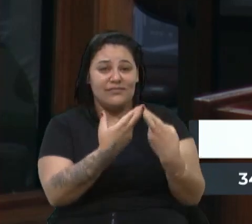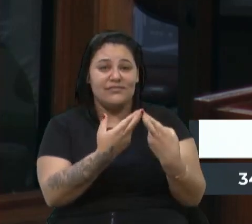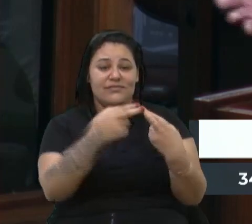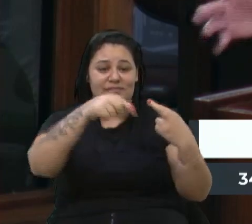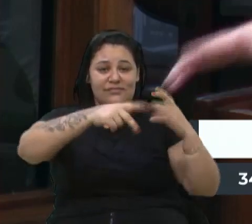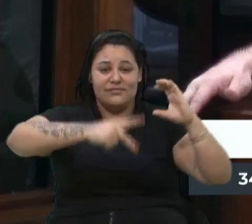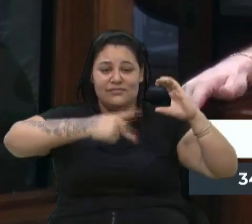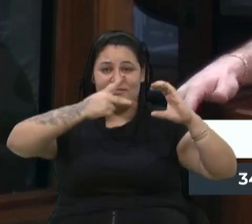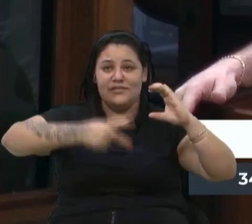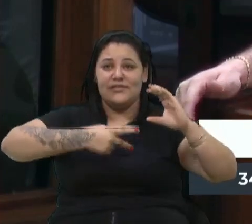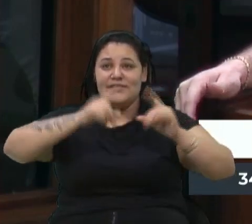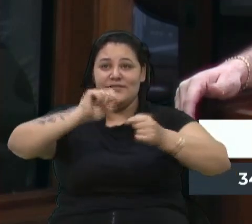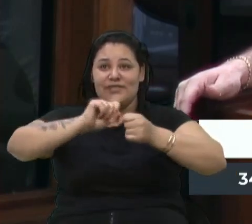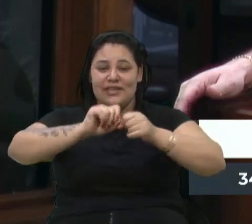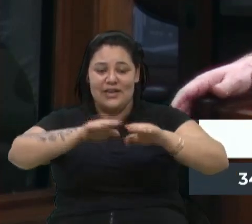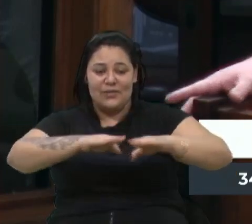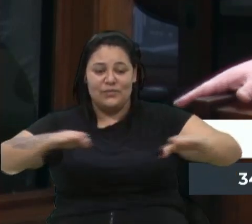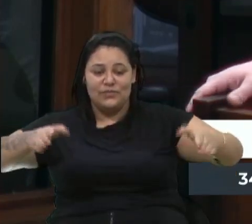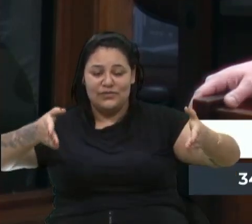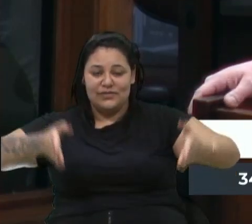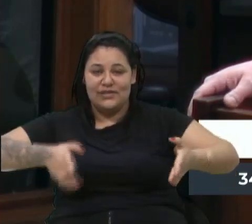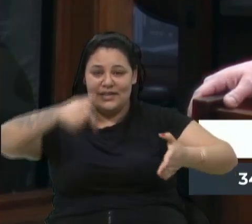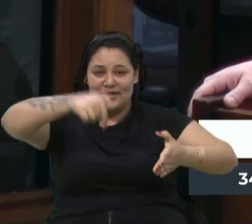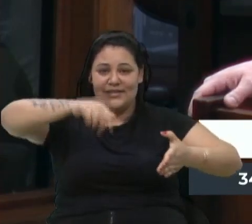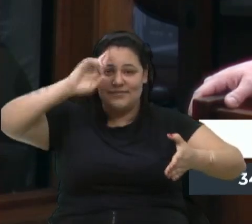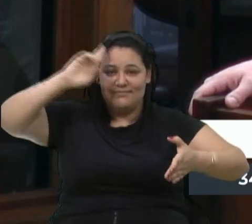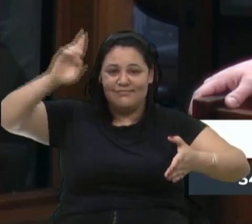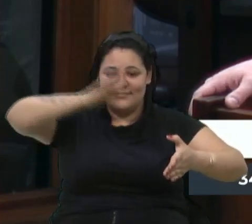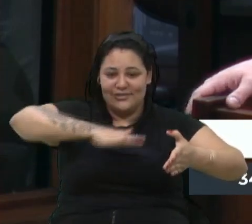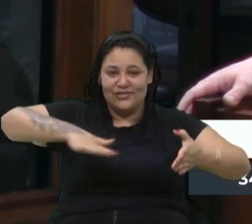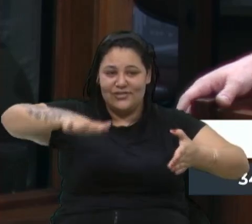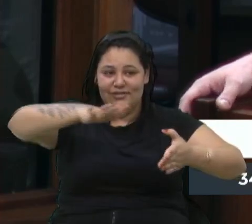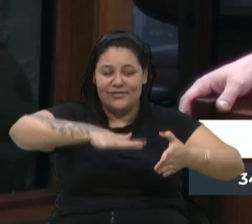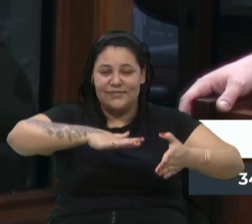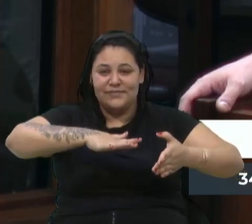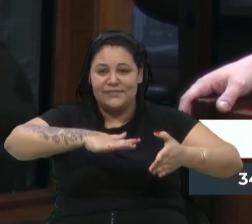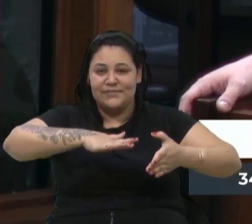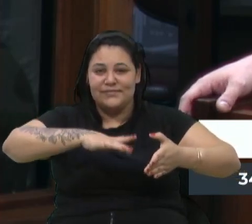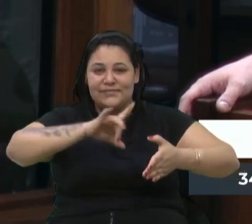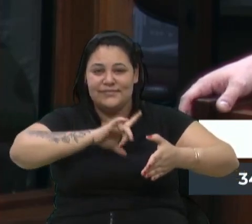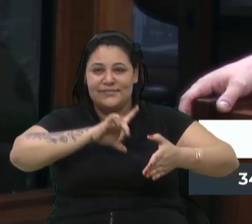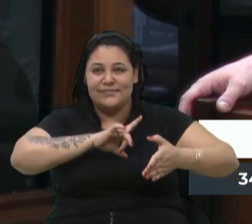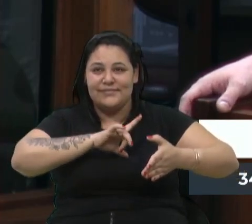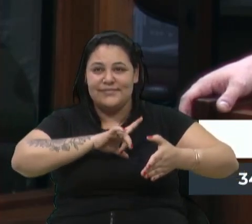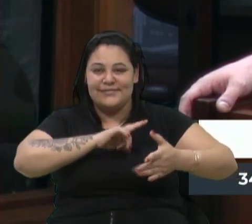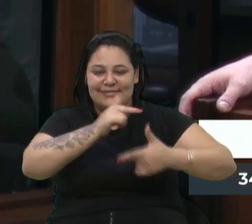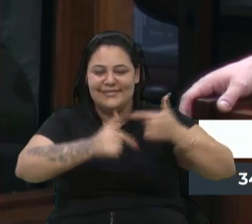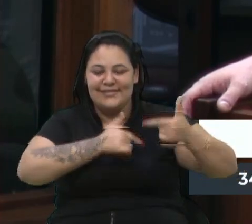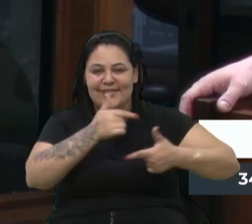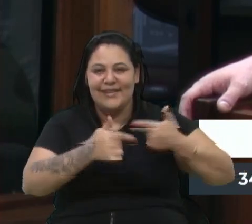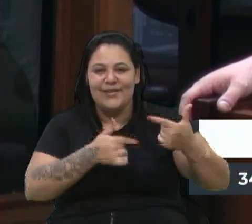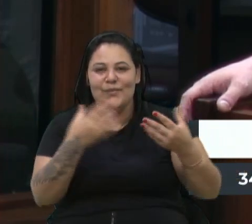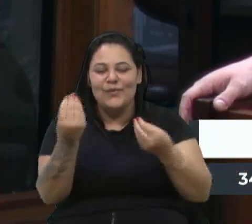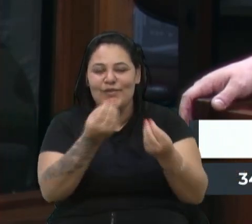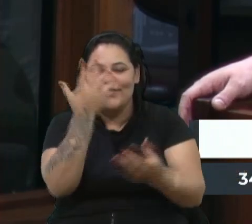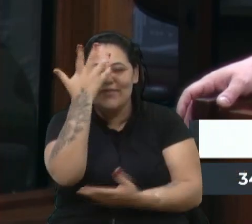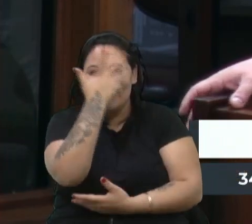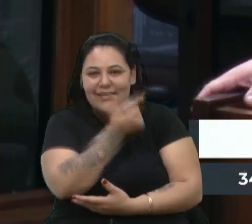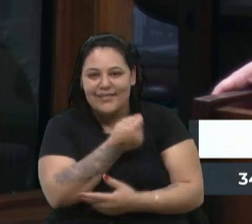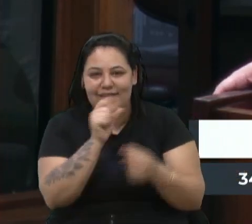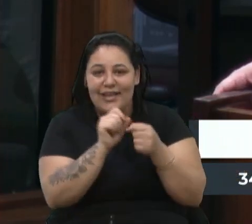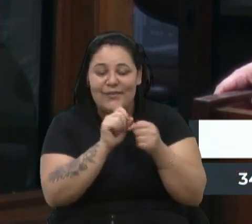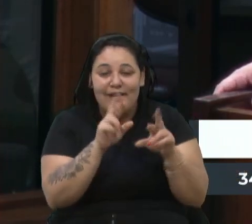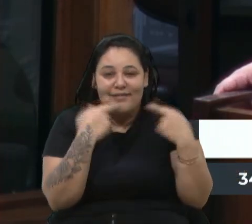se dispuseram na mesa dos vereadores, aqui na mesa diretora, e brilhantemente conduziram uma mini-sessão, digamos